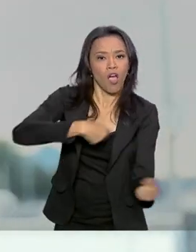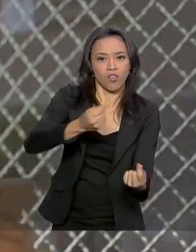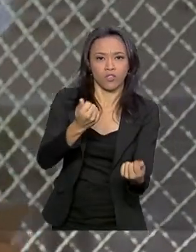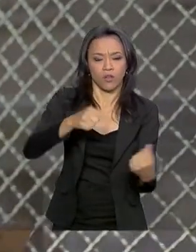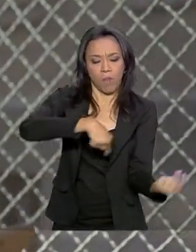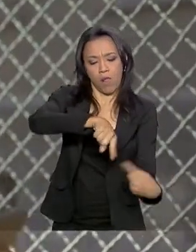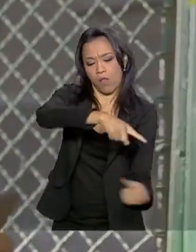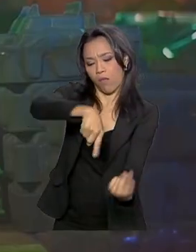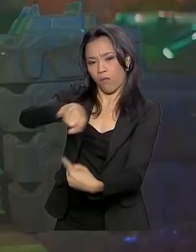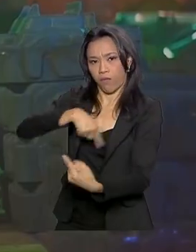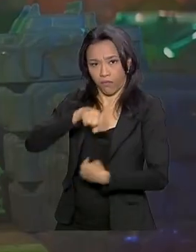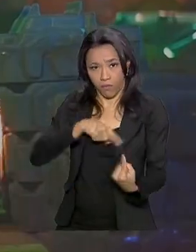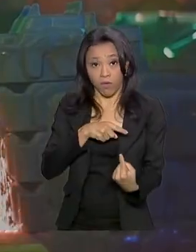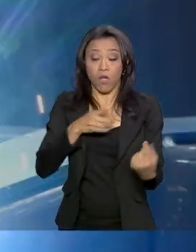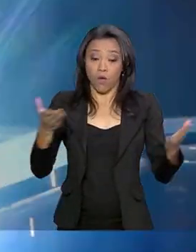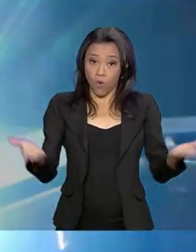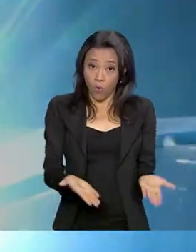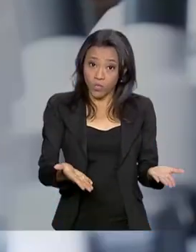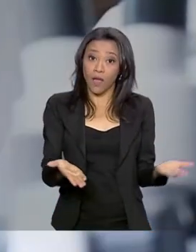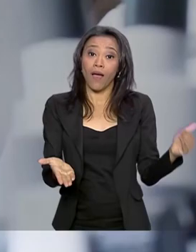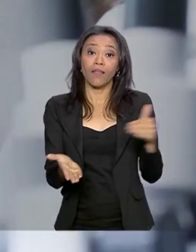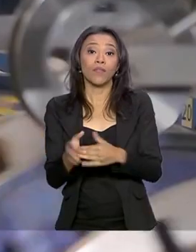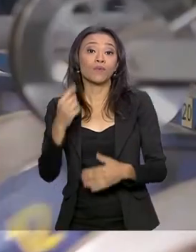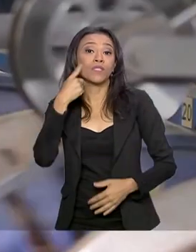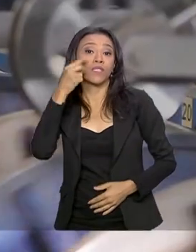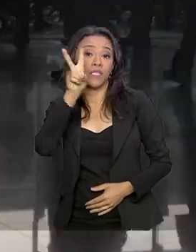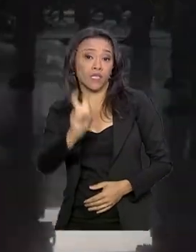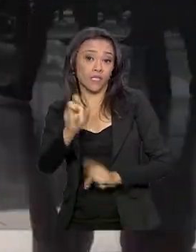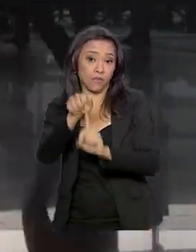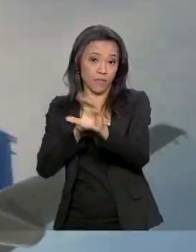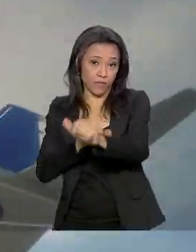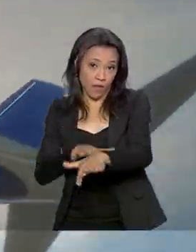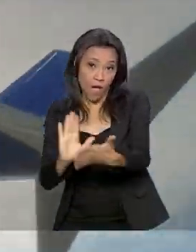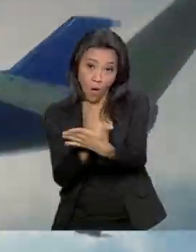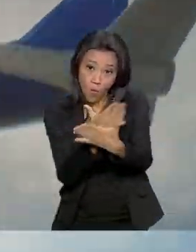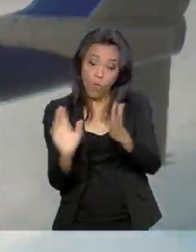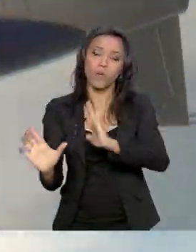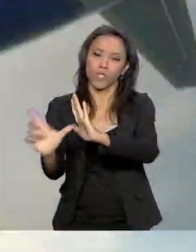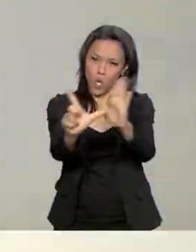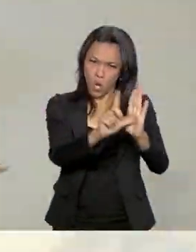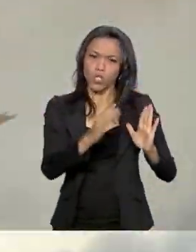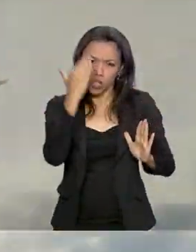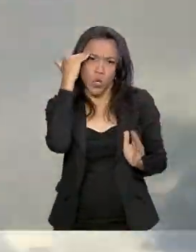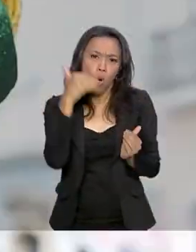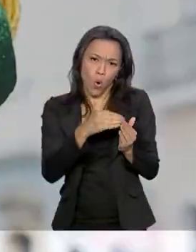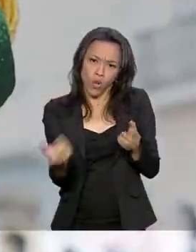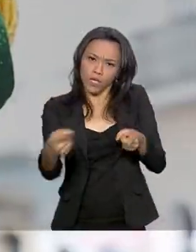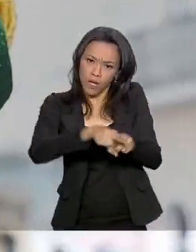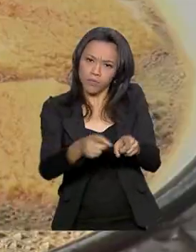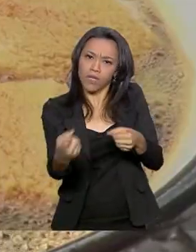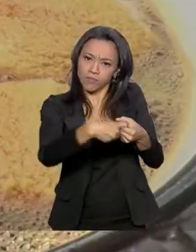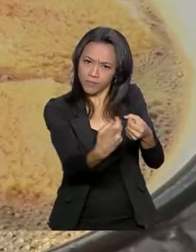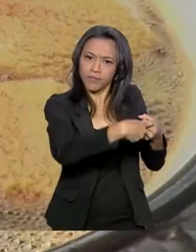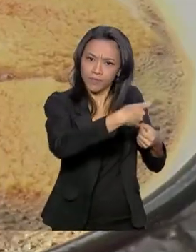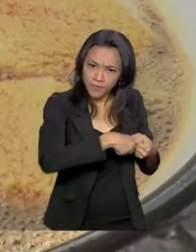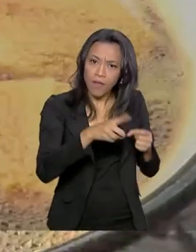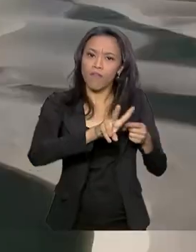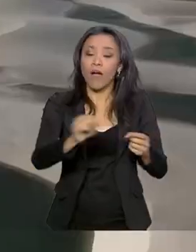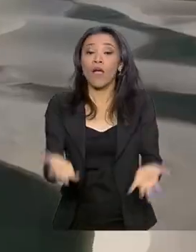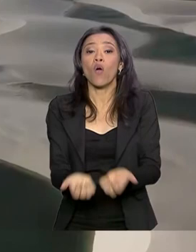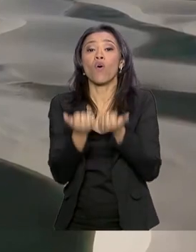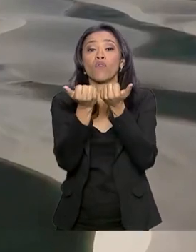De hoje até o dia 15 de setembro, algumas lojas que aderiram a essa iniciativa vão oferecer promoções e